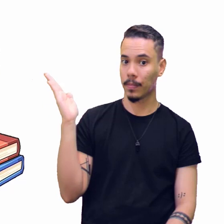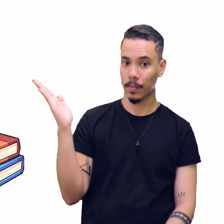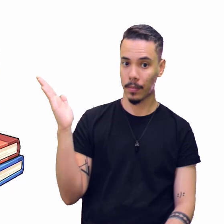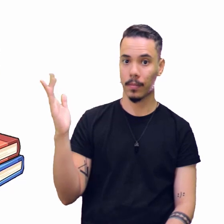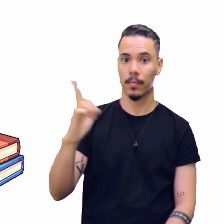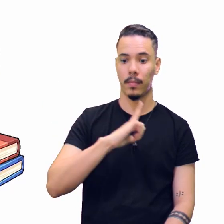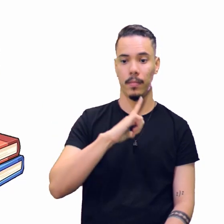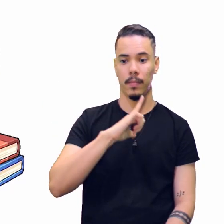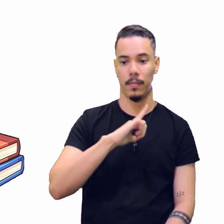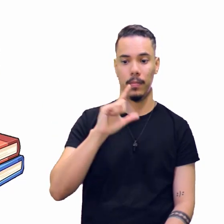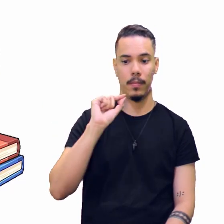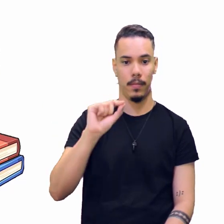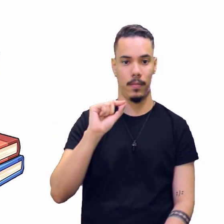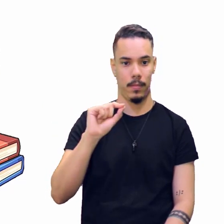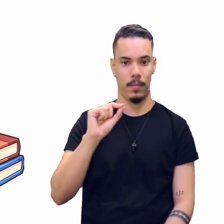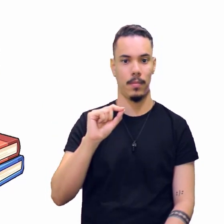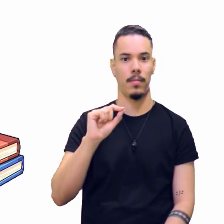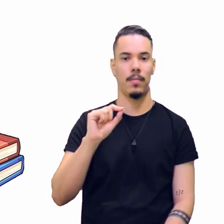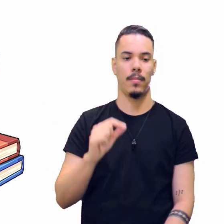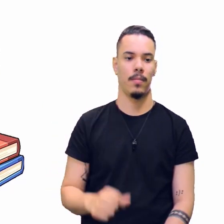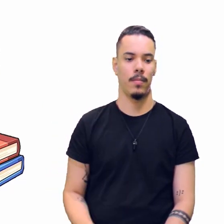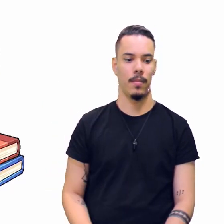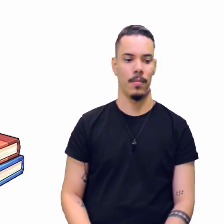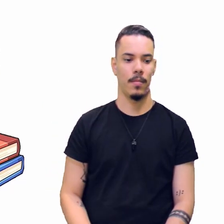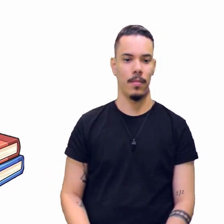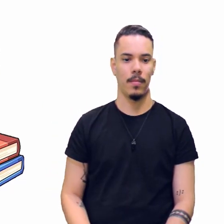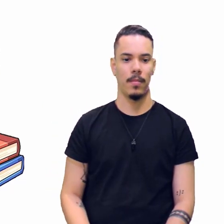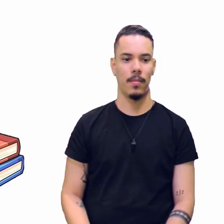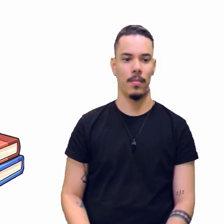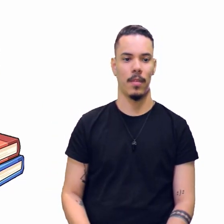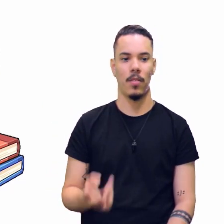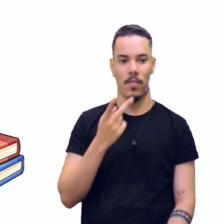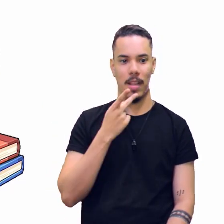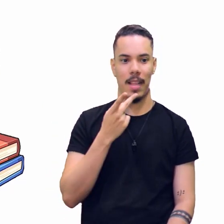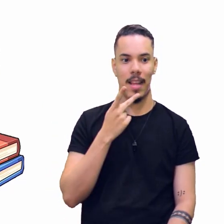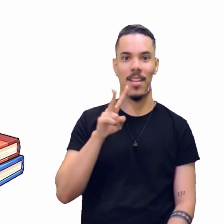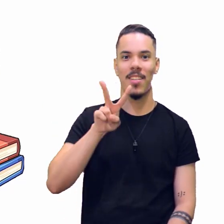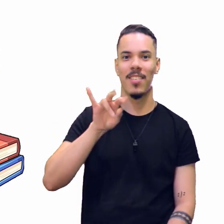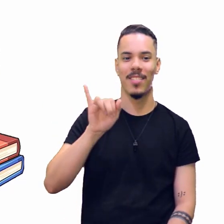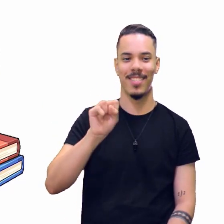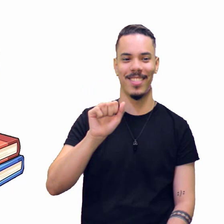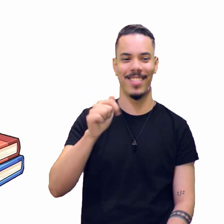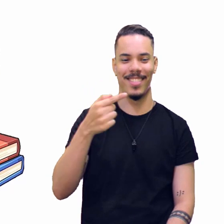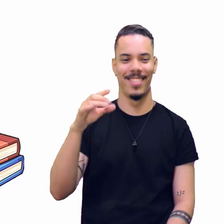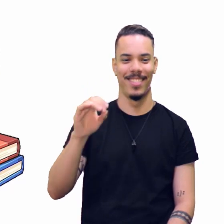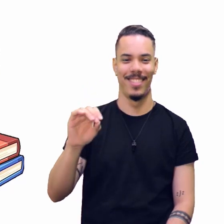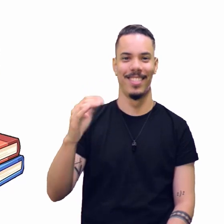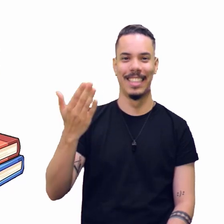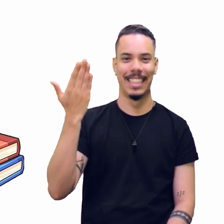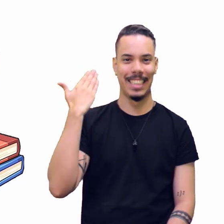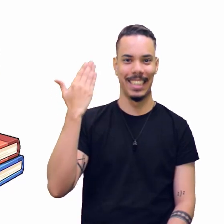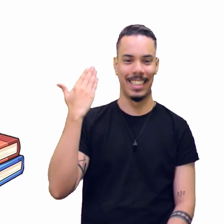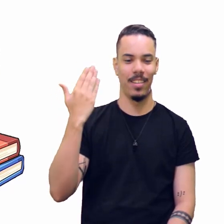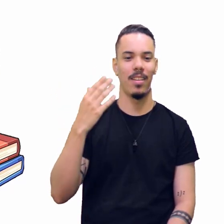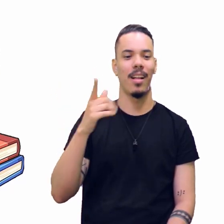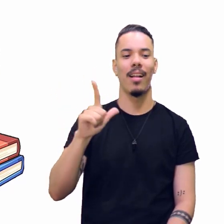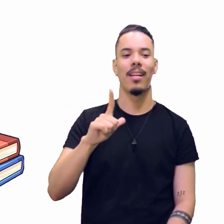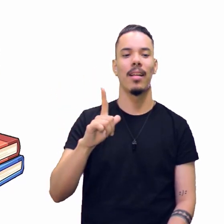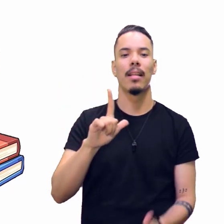nós temos mais outra... Olha, eu não falei da visão? Então, aqui, ó, tem